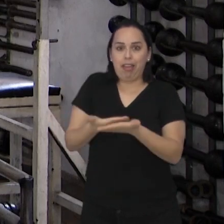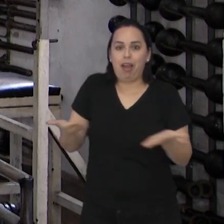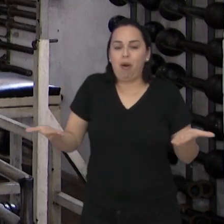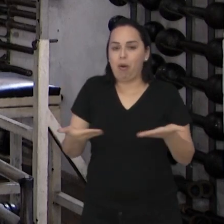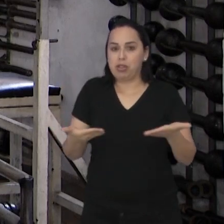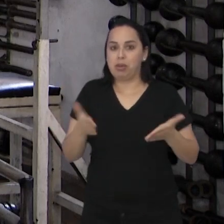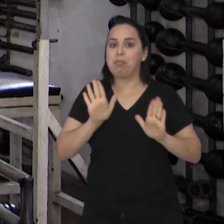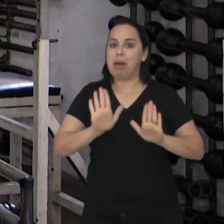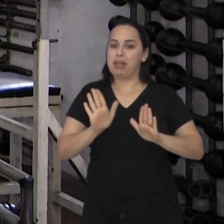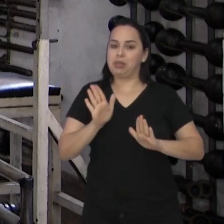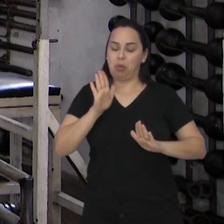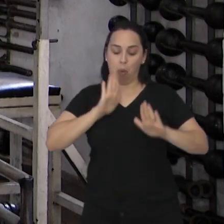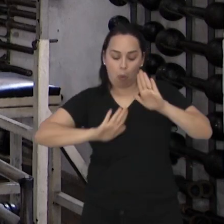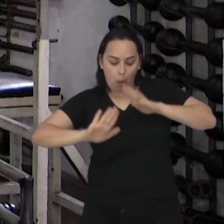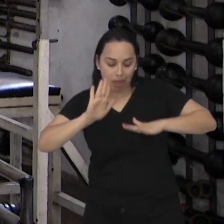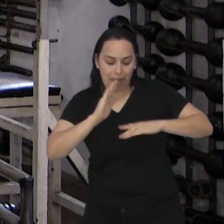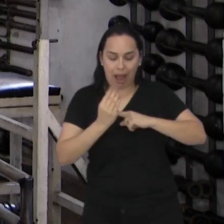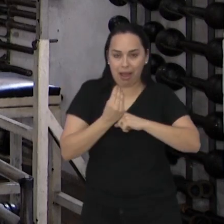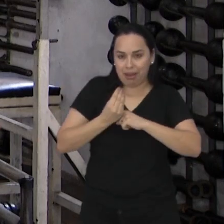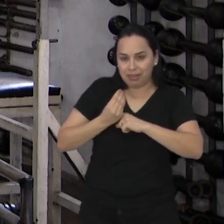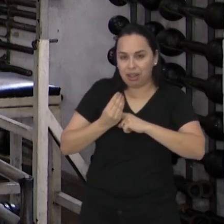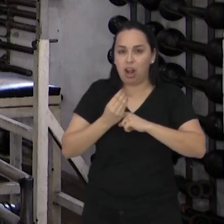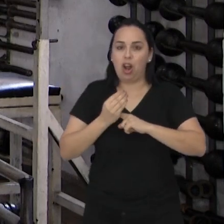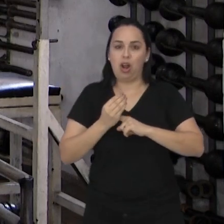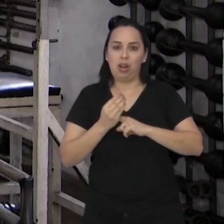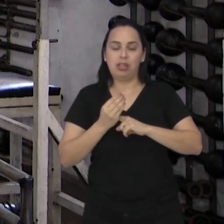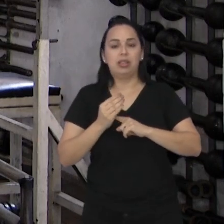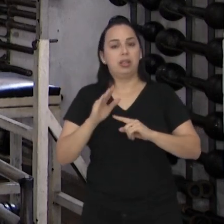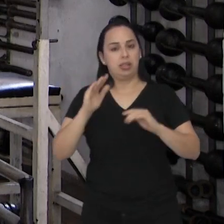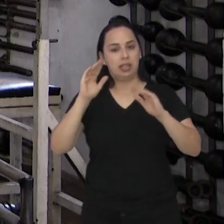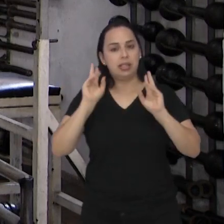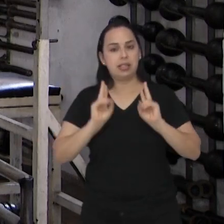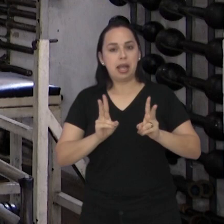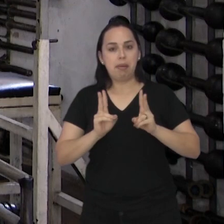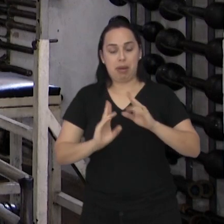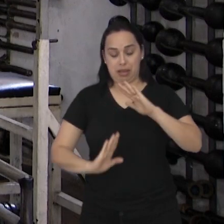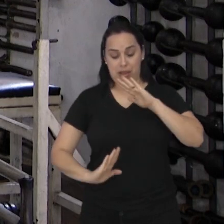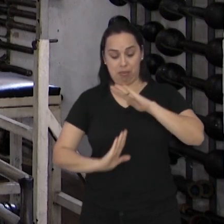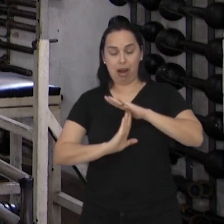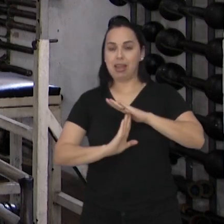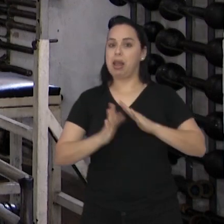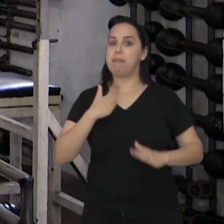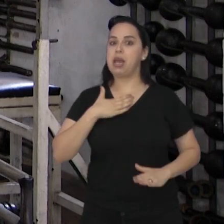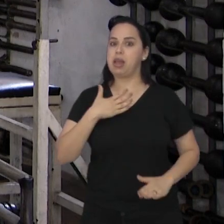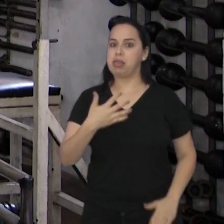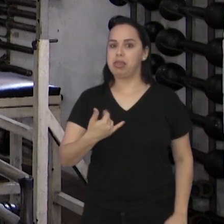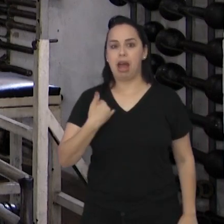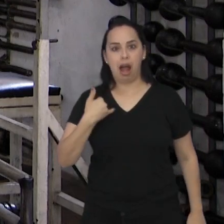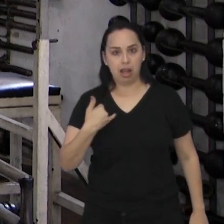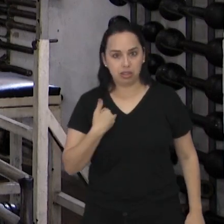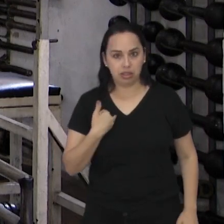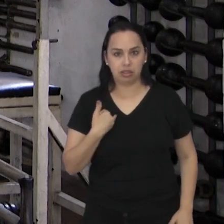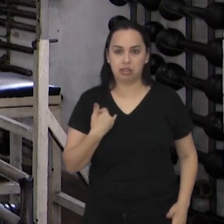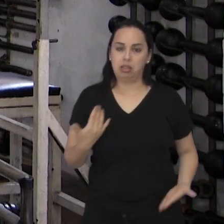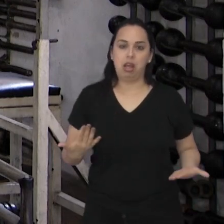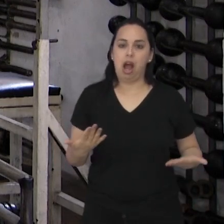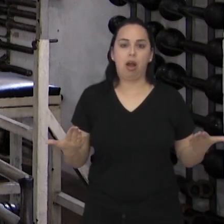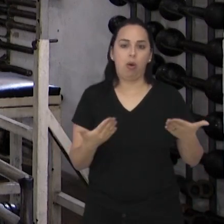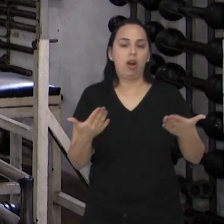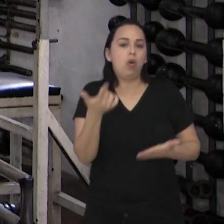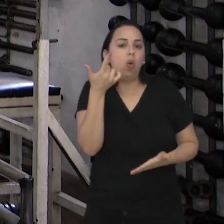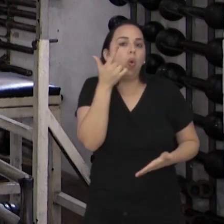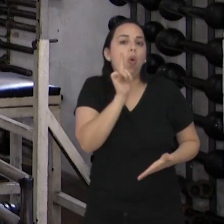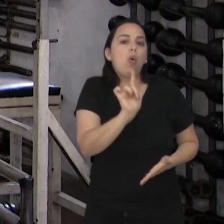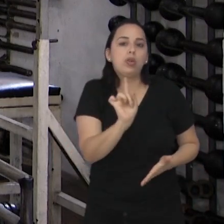com o máximo de cuidado, religiosamente. Obviamente, obedecendo os limites da idade, né? Eu não consigo, aos